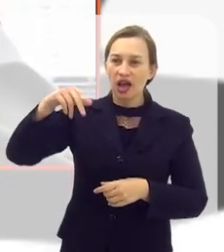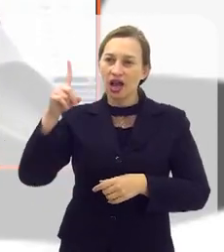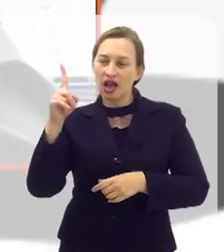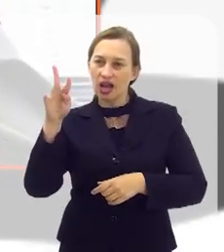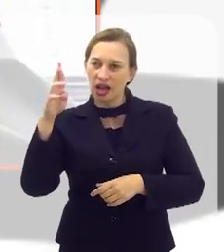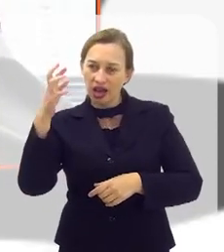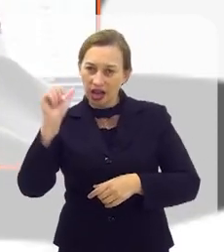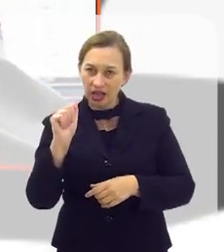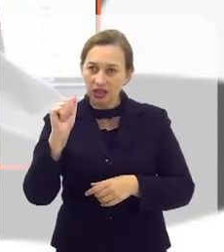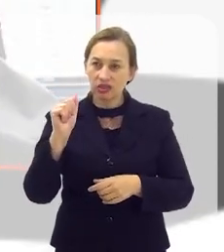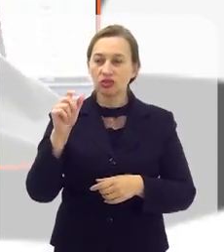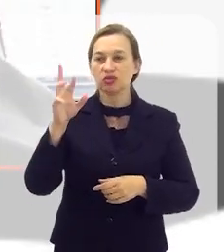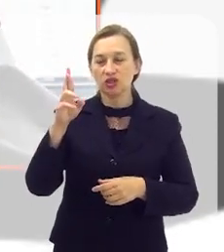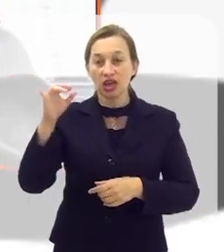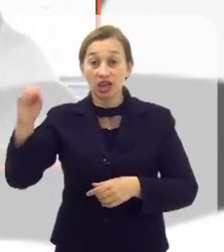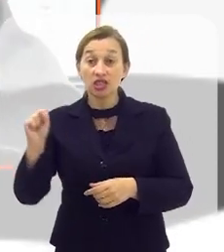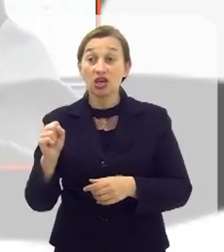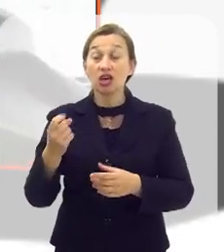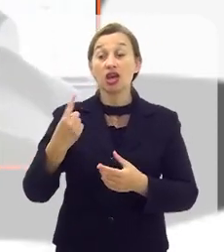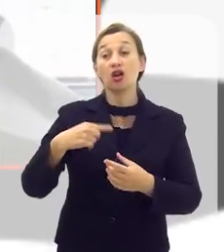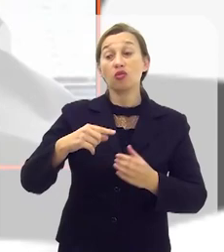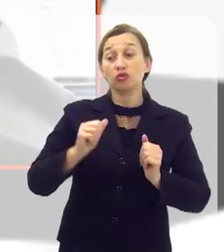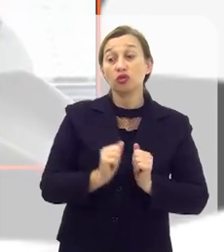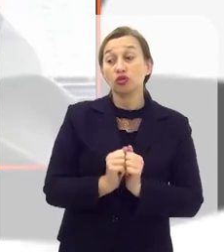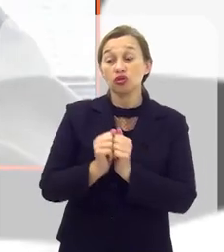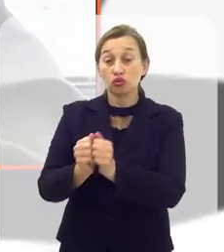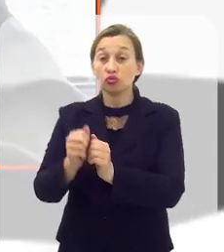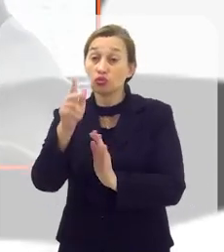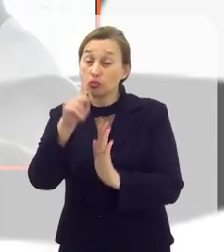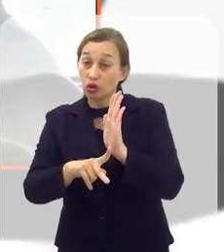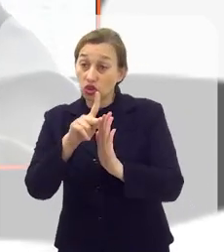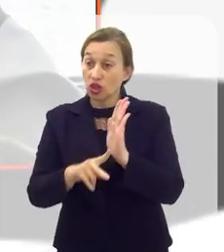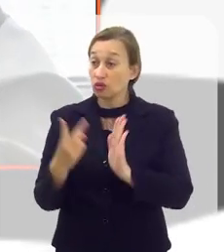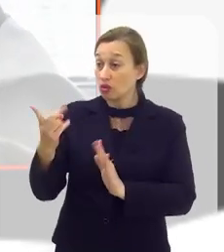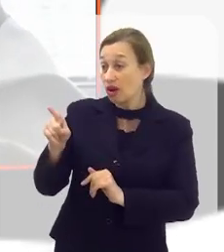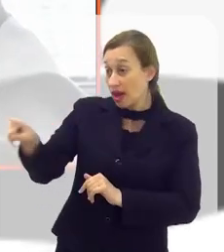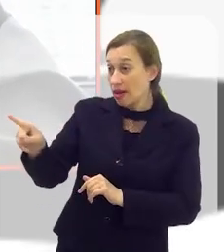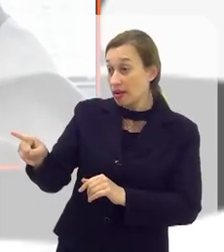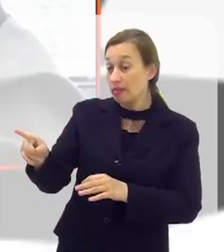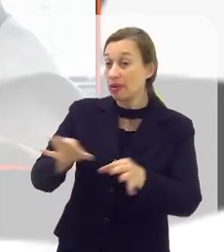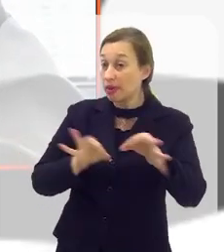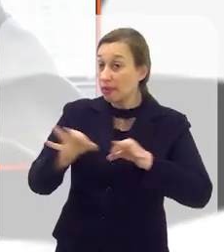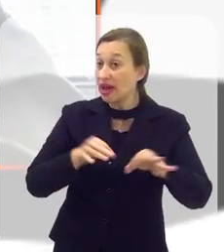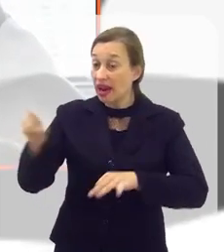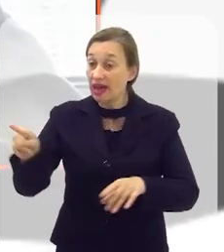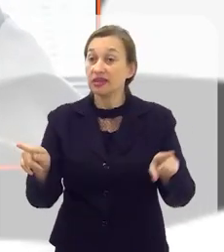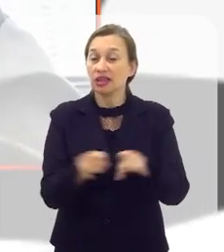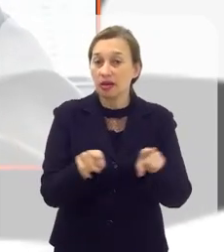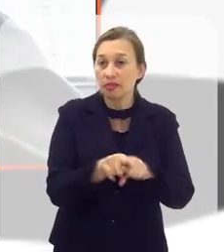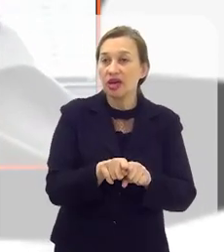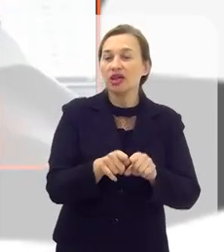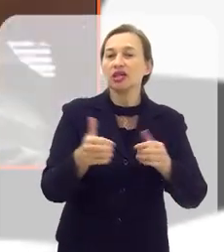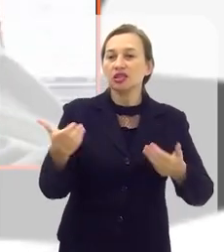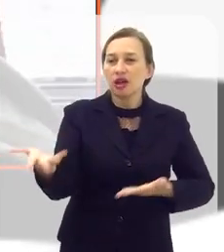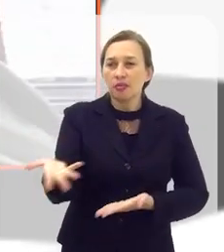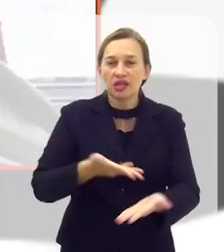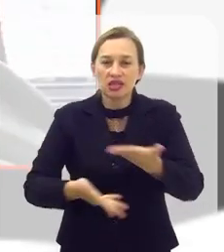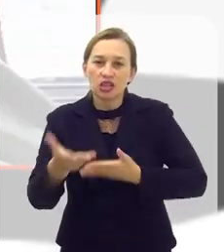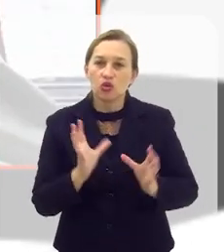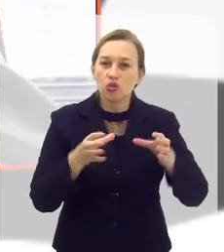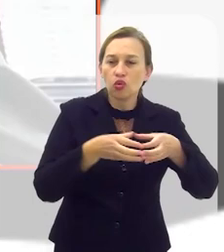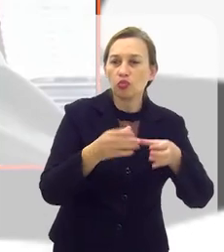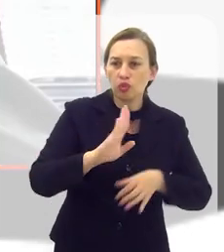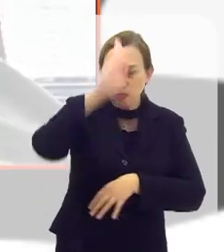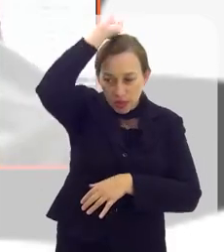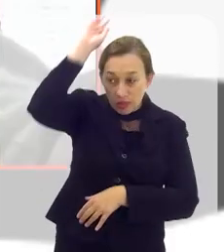eu levei esses dois projetos, que não existiam lá ainda, para ser feito lá também. Tive a parceria